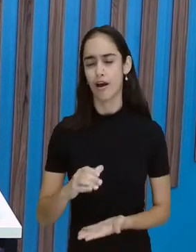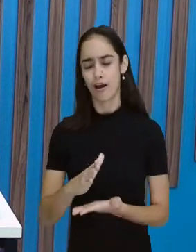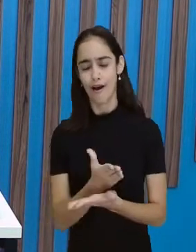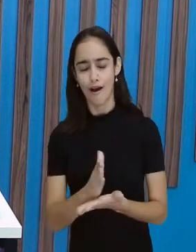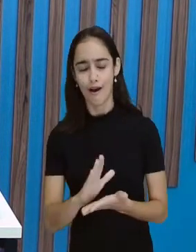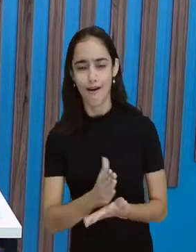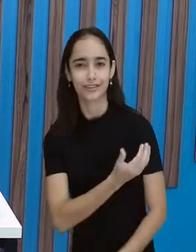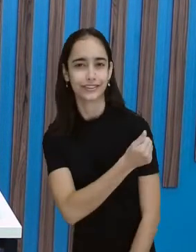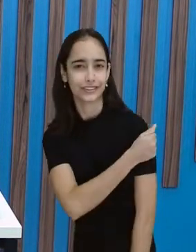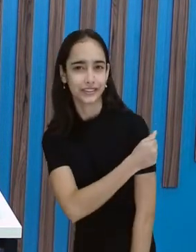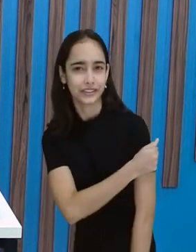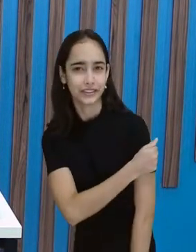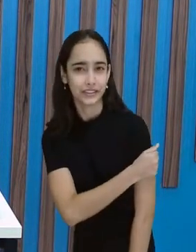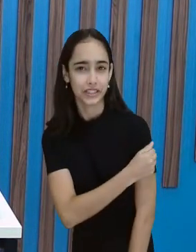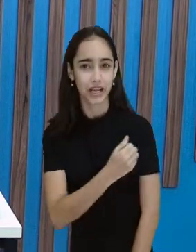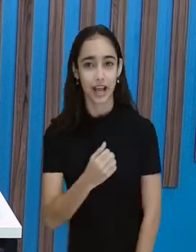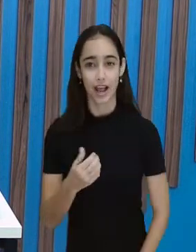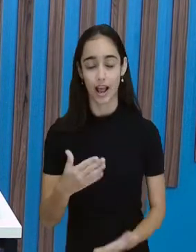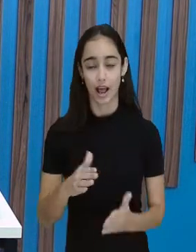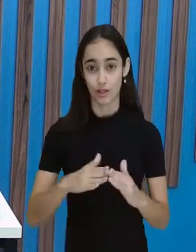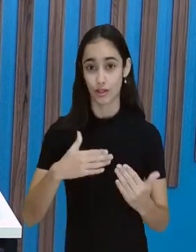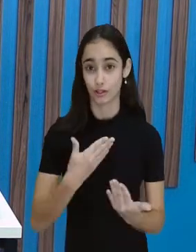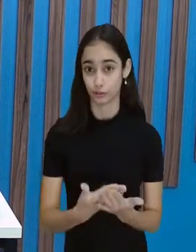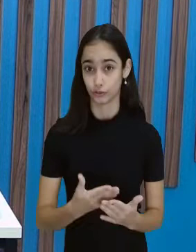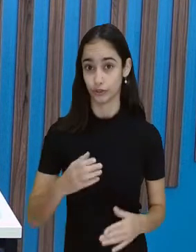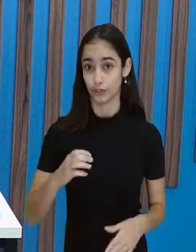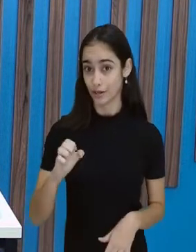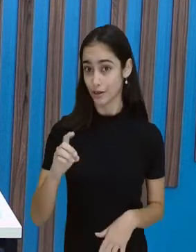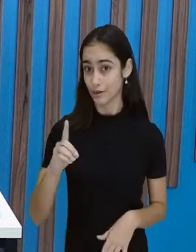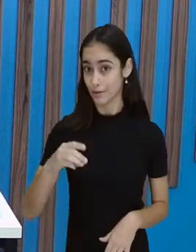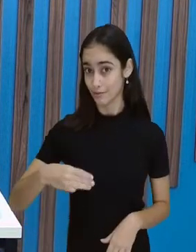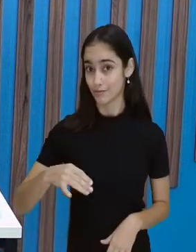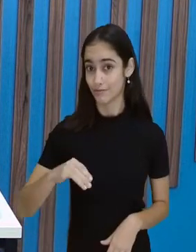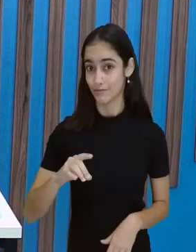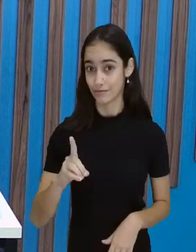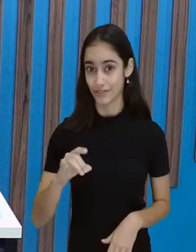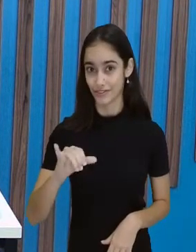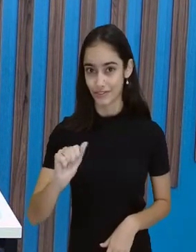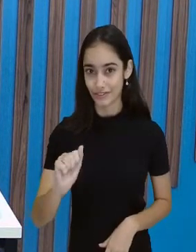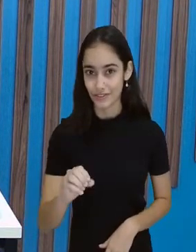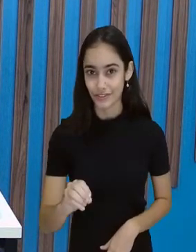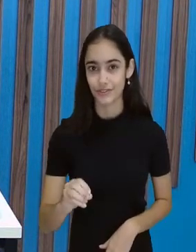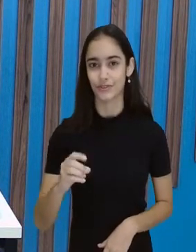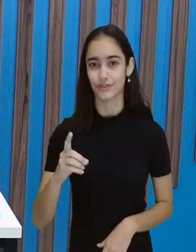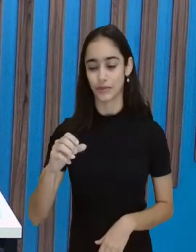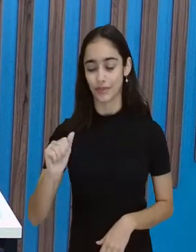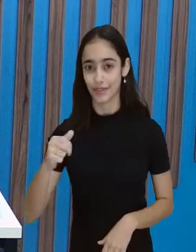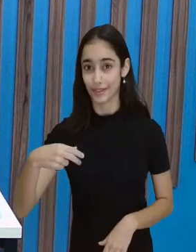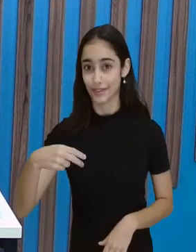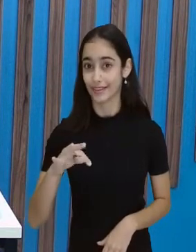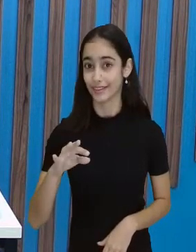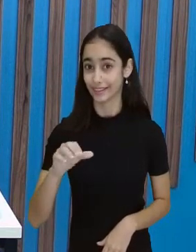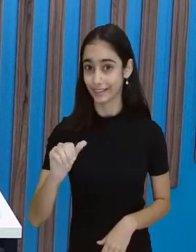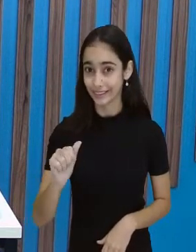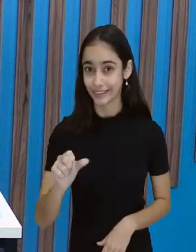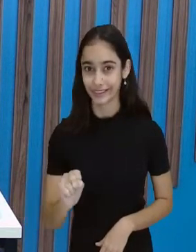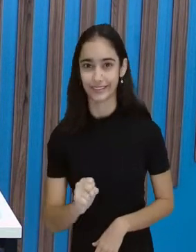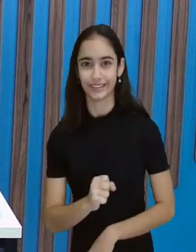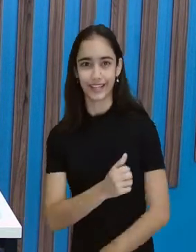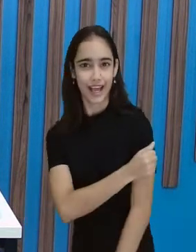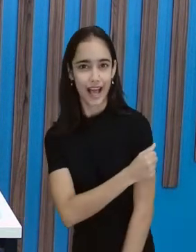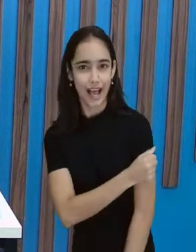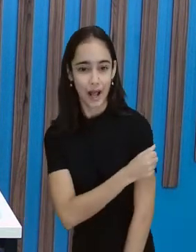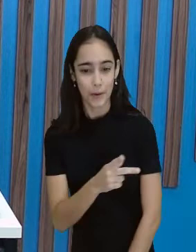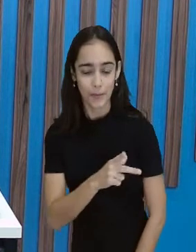alunos da escola Emílio Dantas, tá certo? Alunos da professora Áurea. Um beijo bem